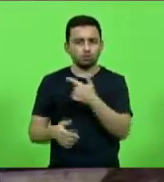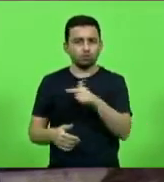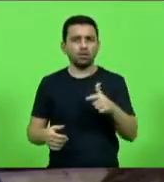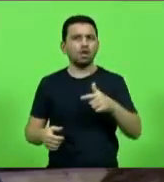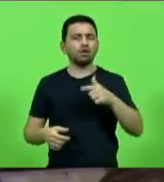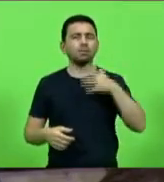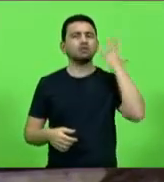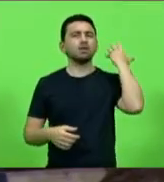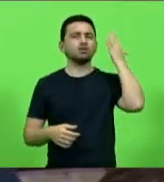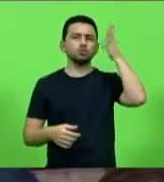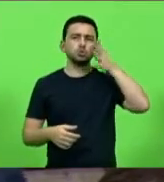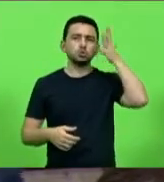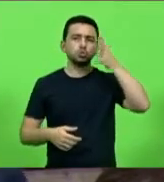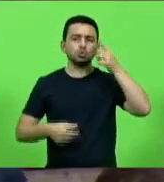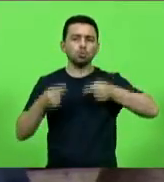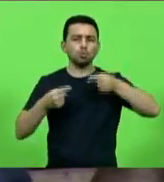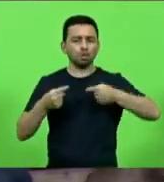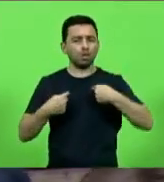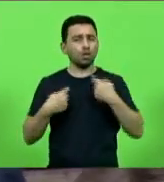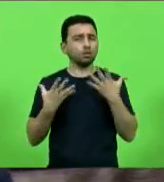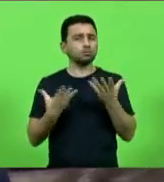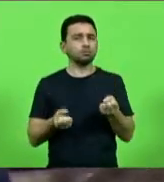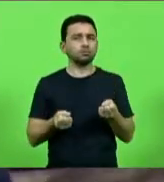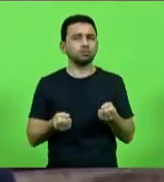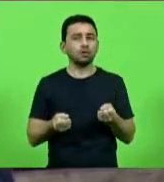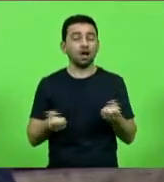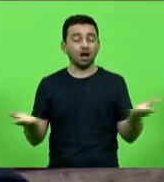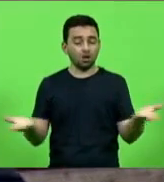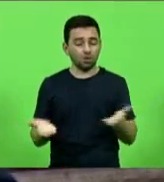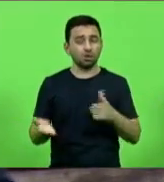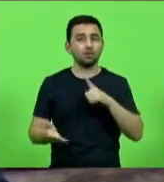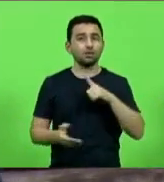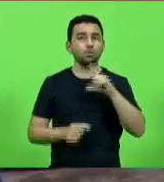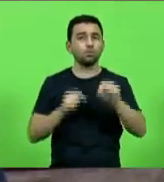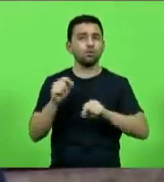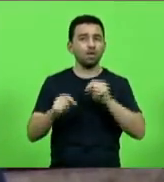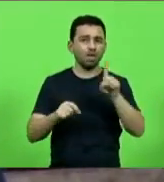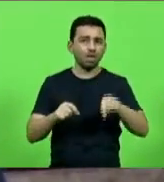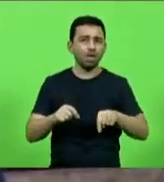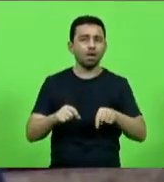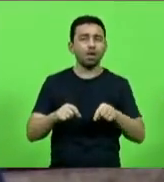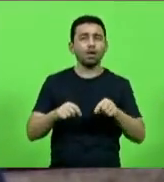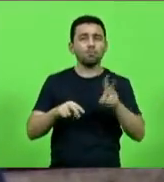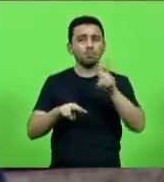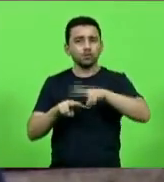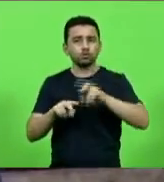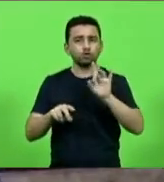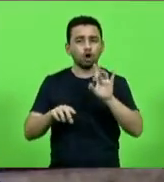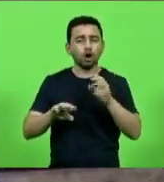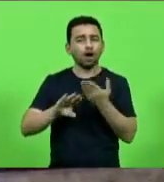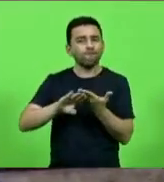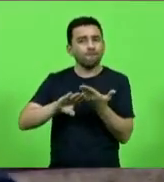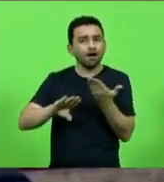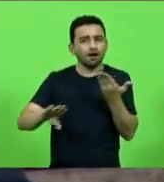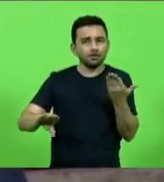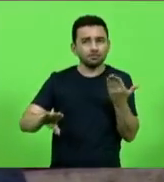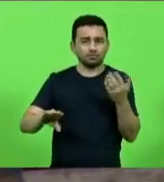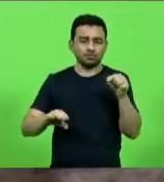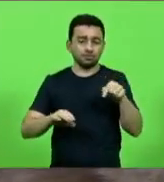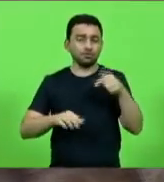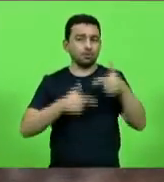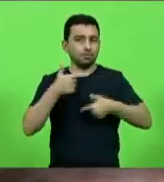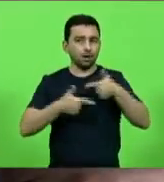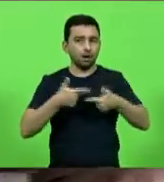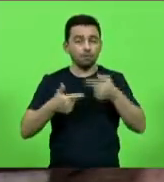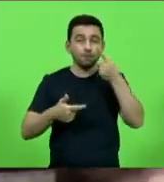fui muito favorável. O que nós temos hoje é uma prisão preventiva, é um afastamento provisório do cargo para ele